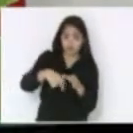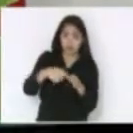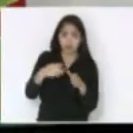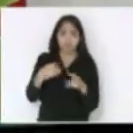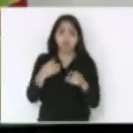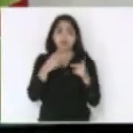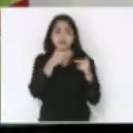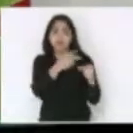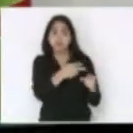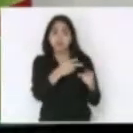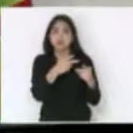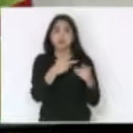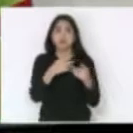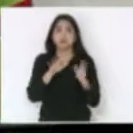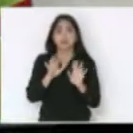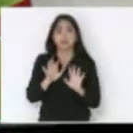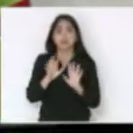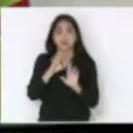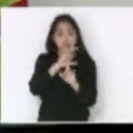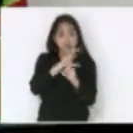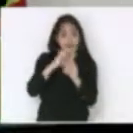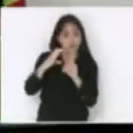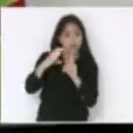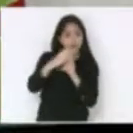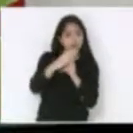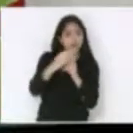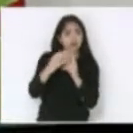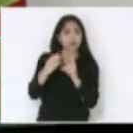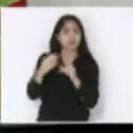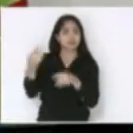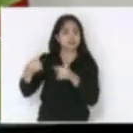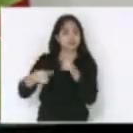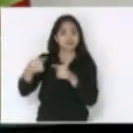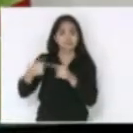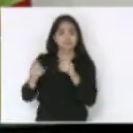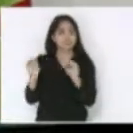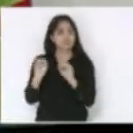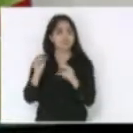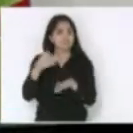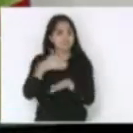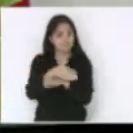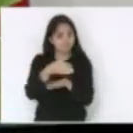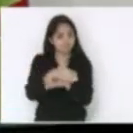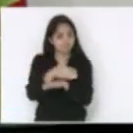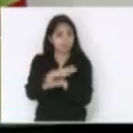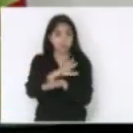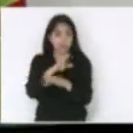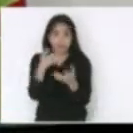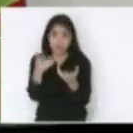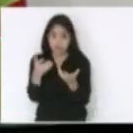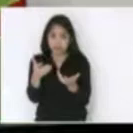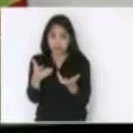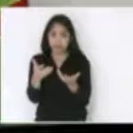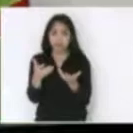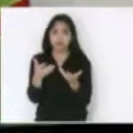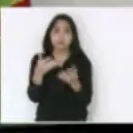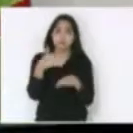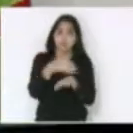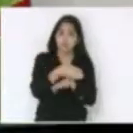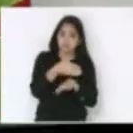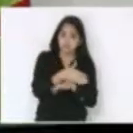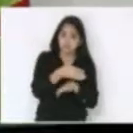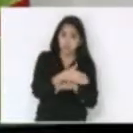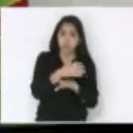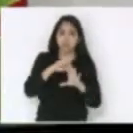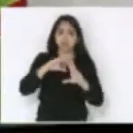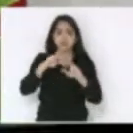a comunidade não participou de fato dessa discussão e quer participar com clareza com determinação dos